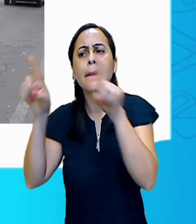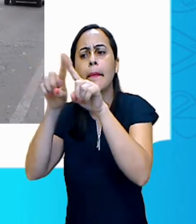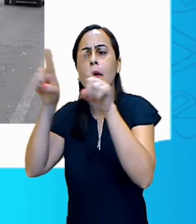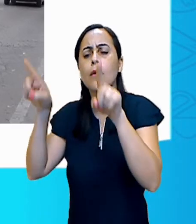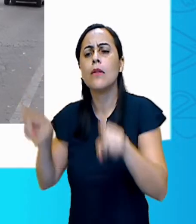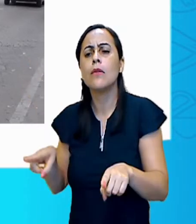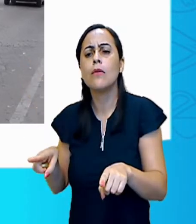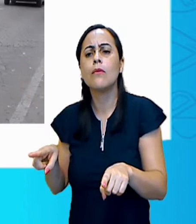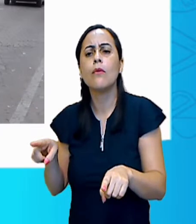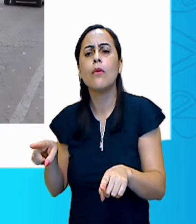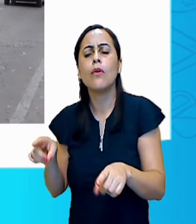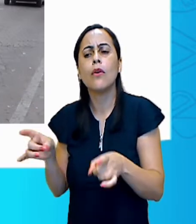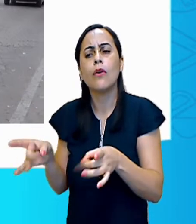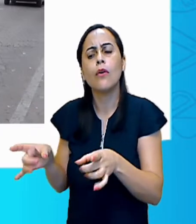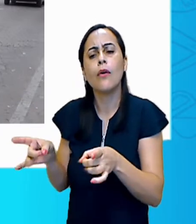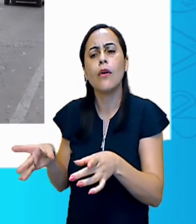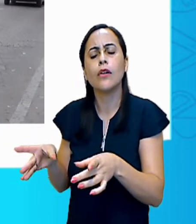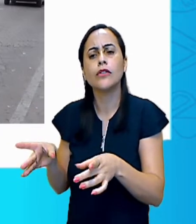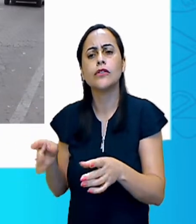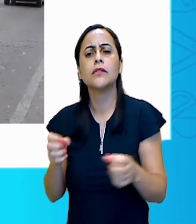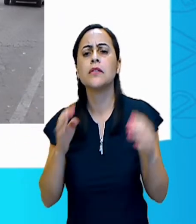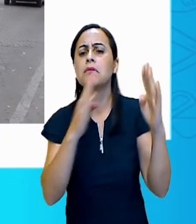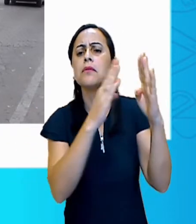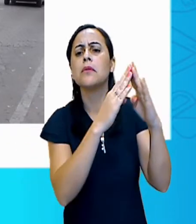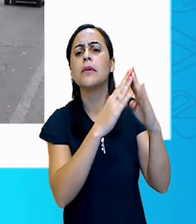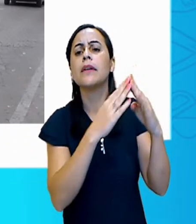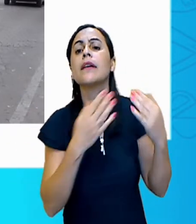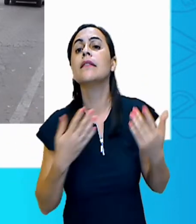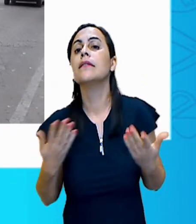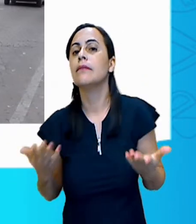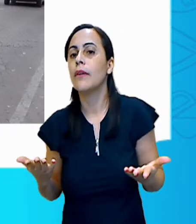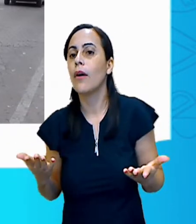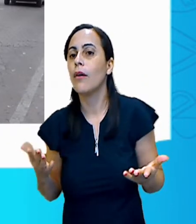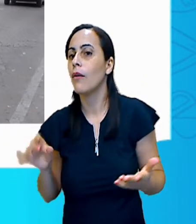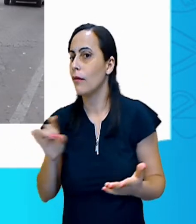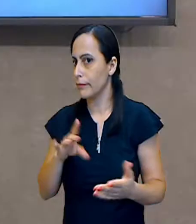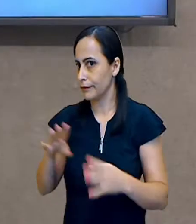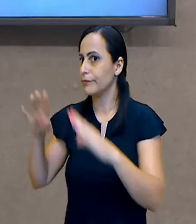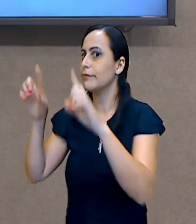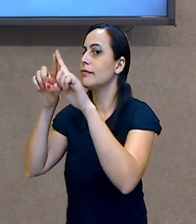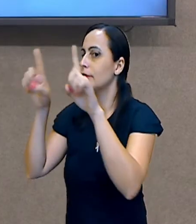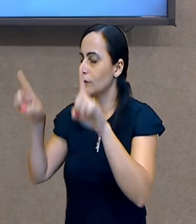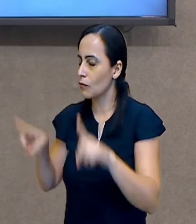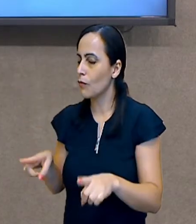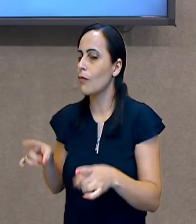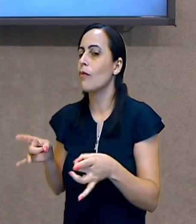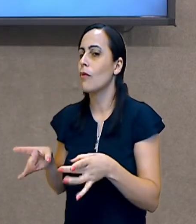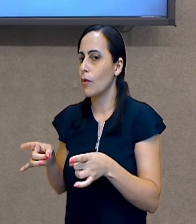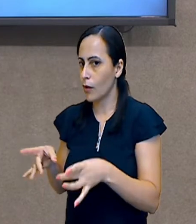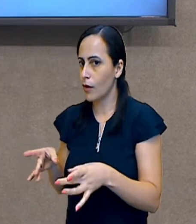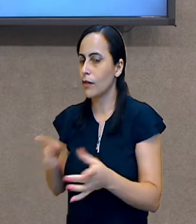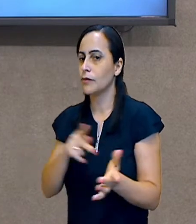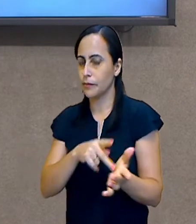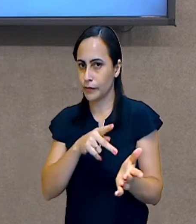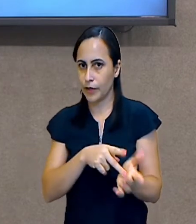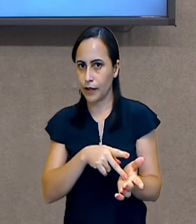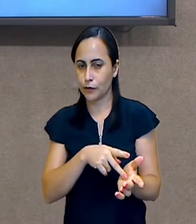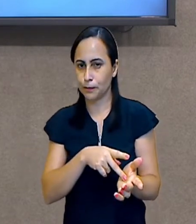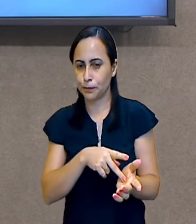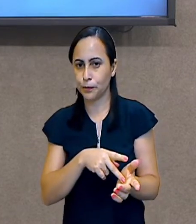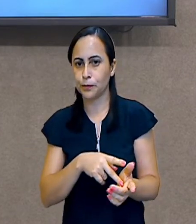Eu só vejo lojas. Não é mesmo? Este bairro, ele é considerado um bairro